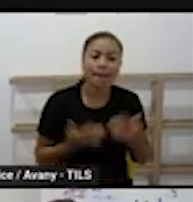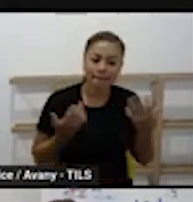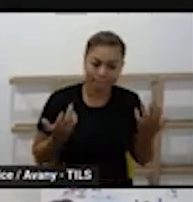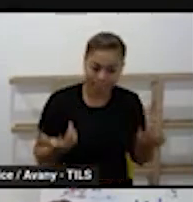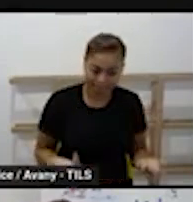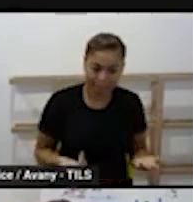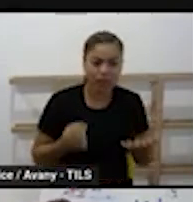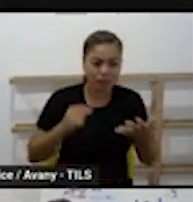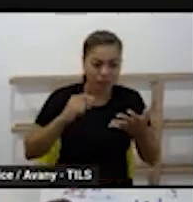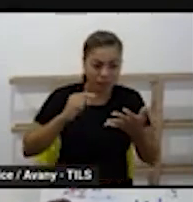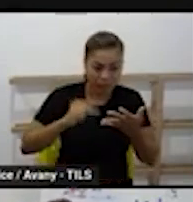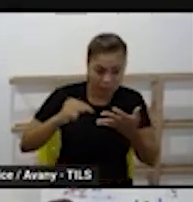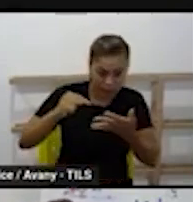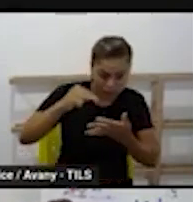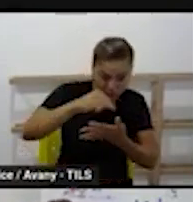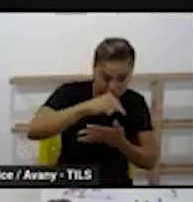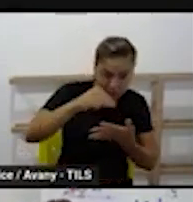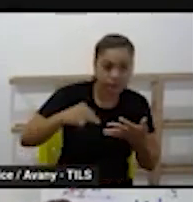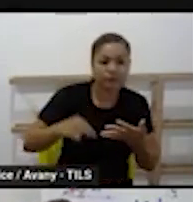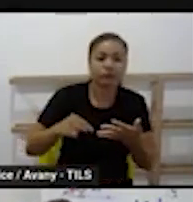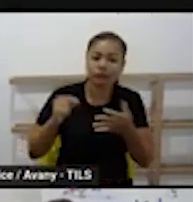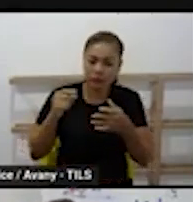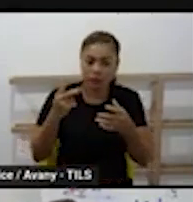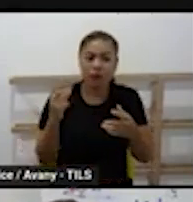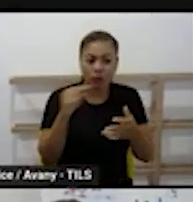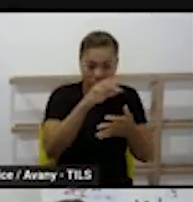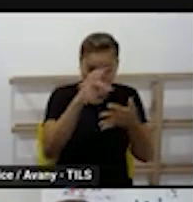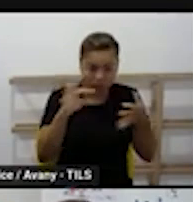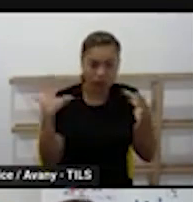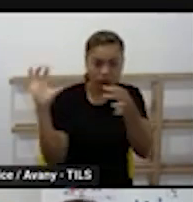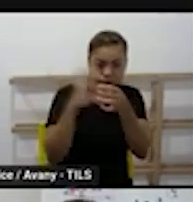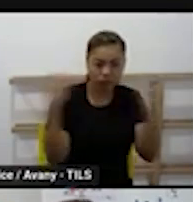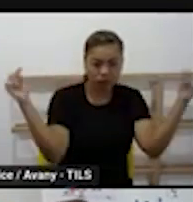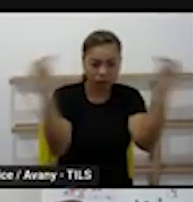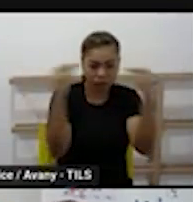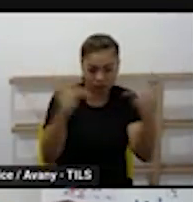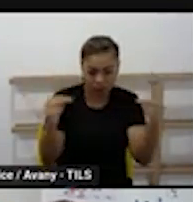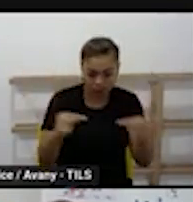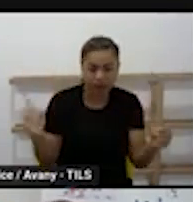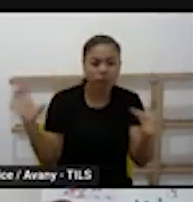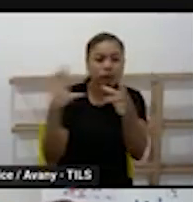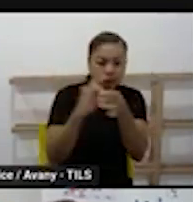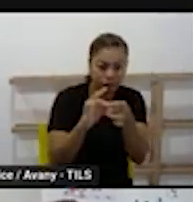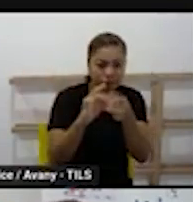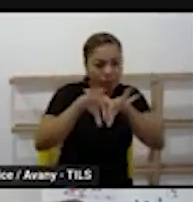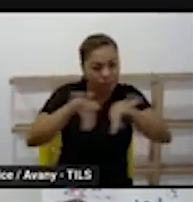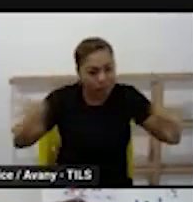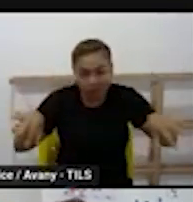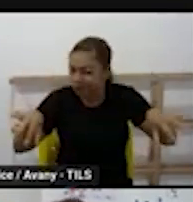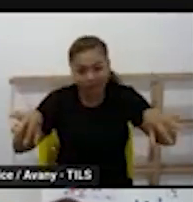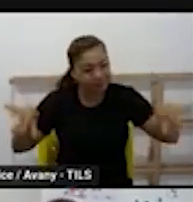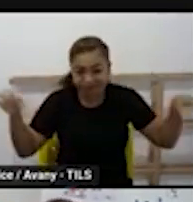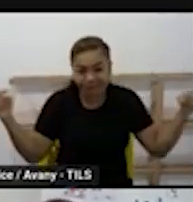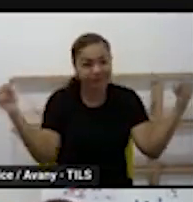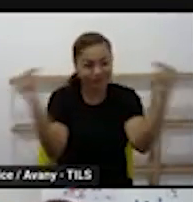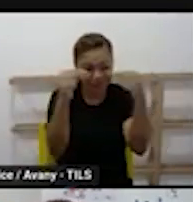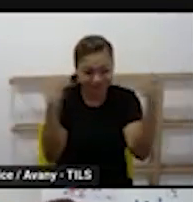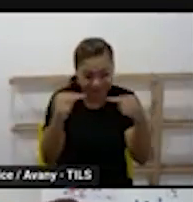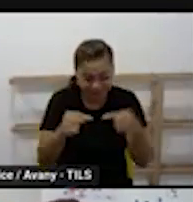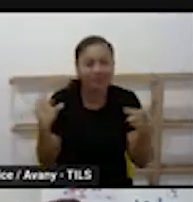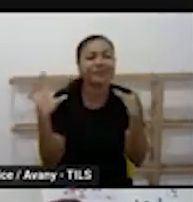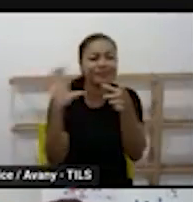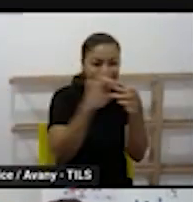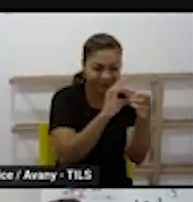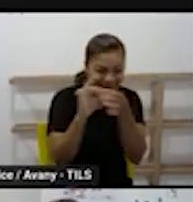cinco campos de experiências, eles ficam ligadinhos, interligados. E não tem como a gente separar. Então, não vai existir